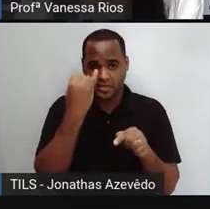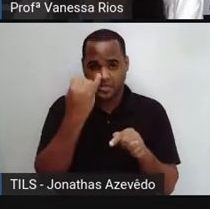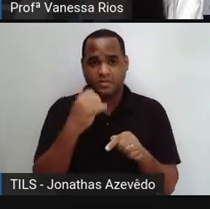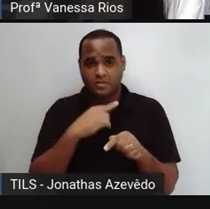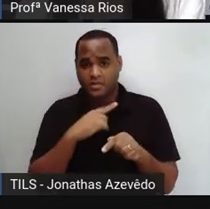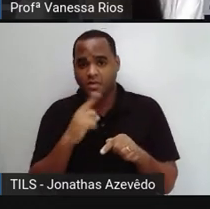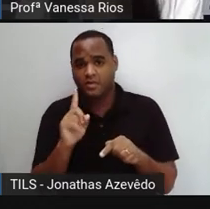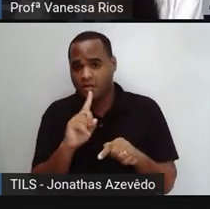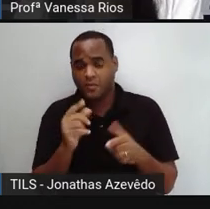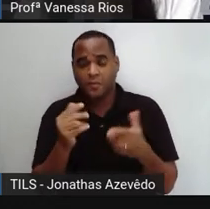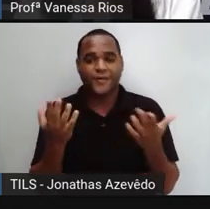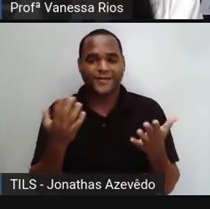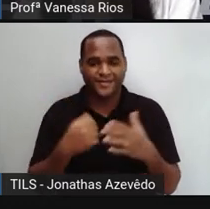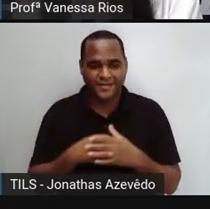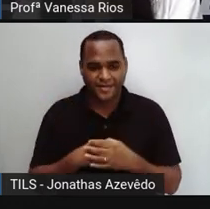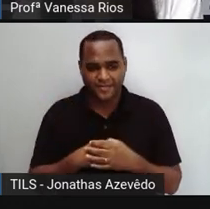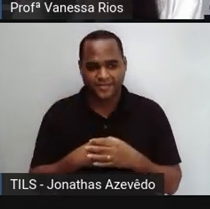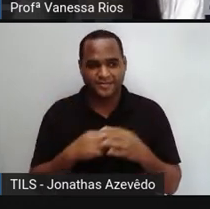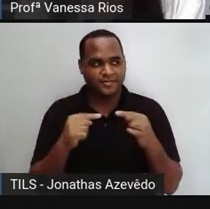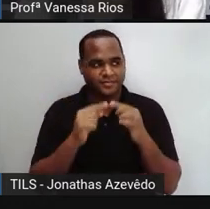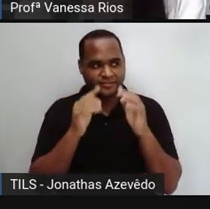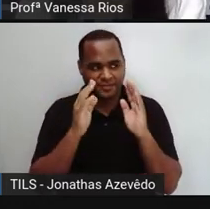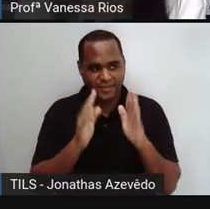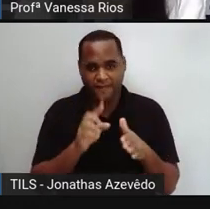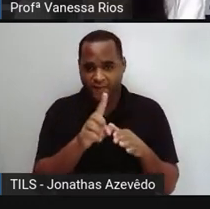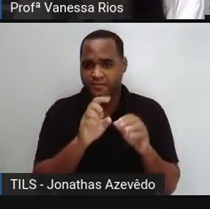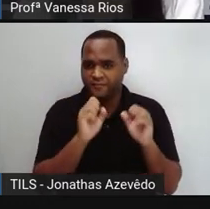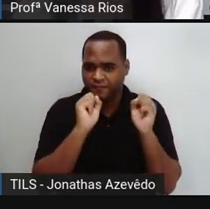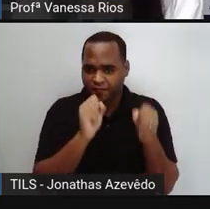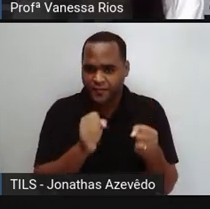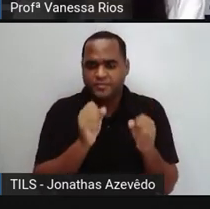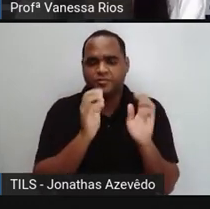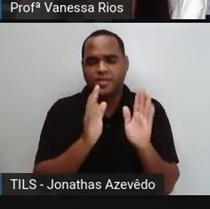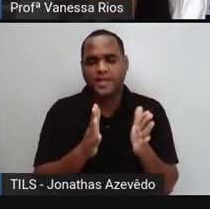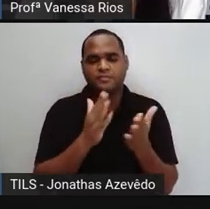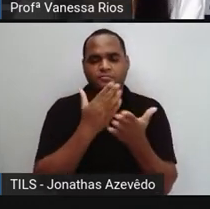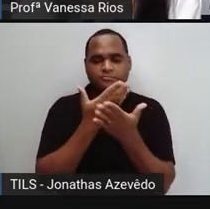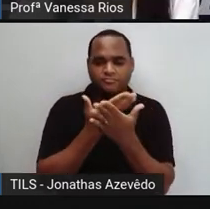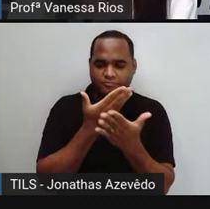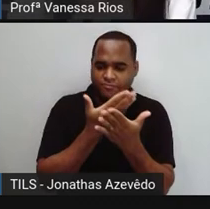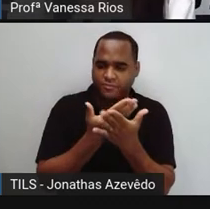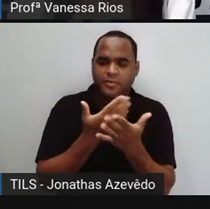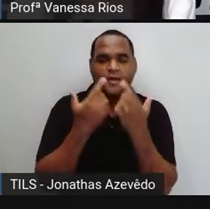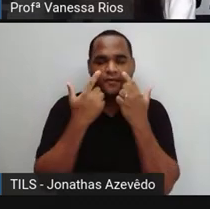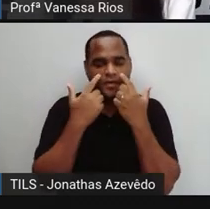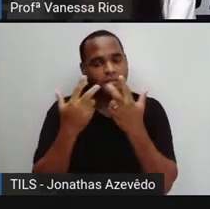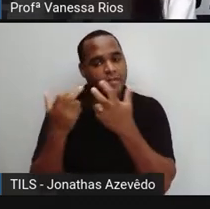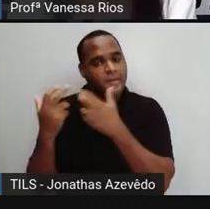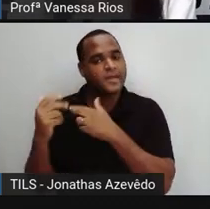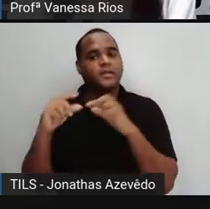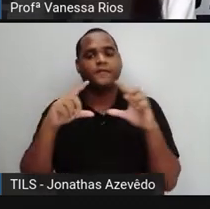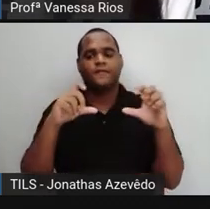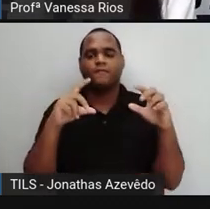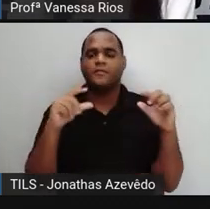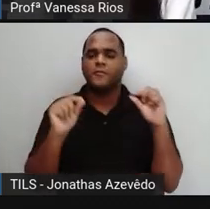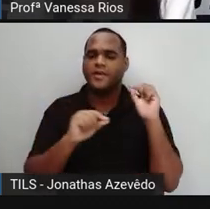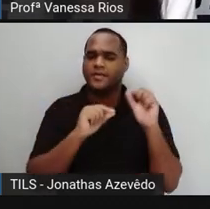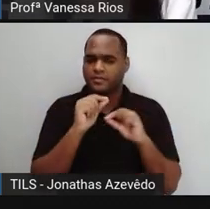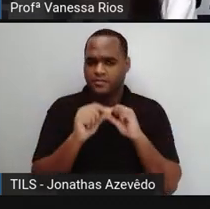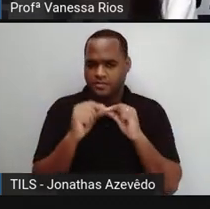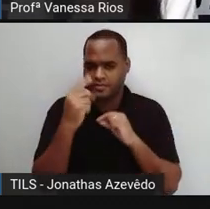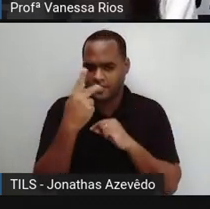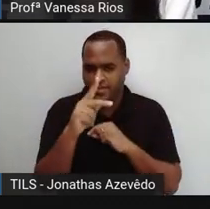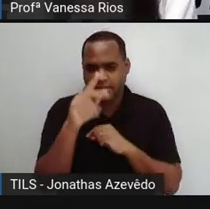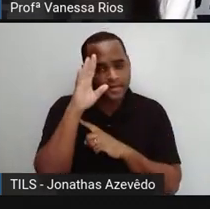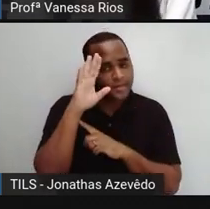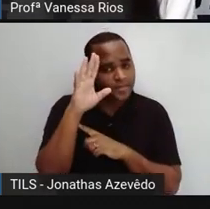Então, diante aí do que a gente já vem estudando, já vem observando sobre a fotografia, o que é que vocês